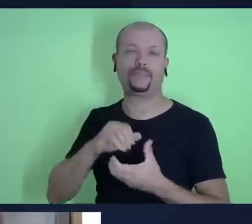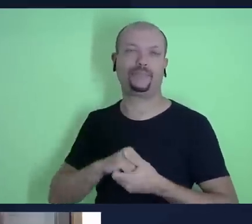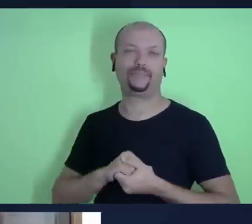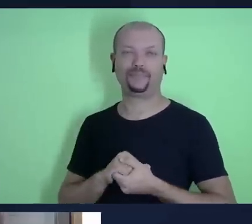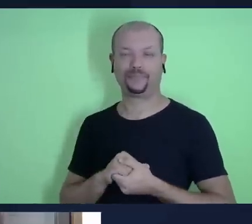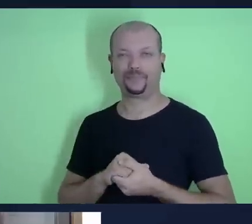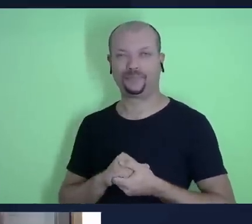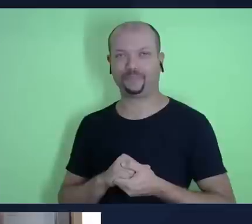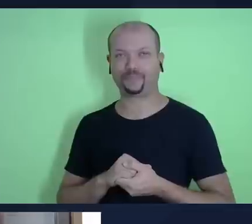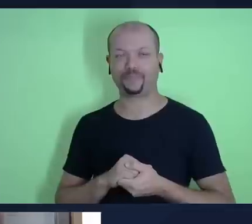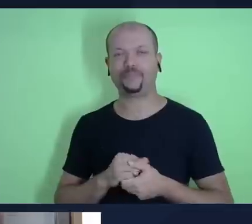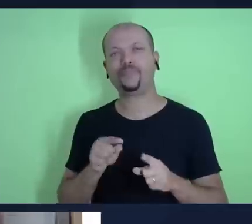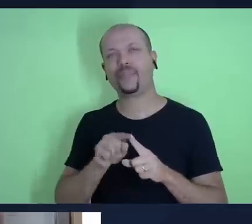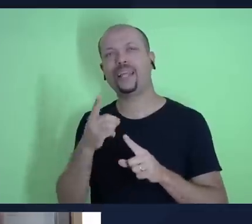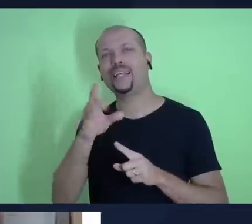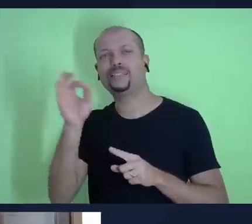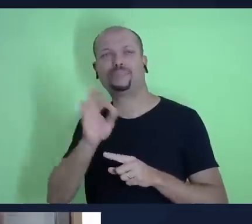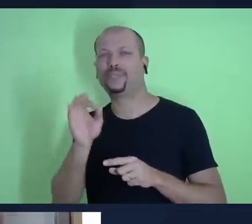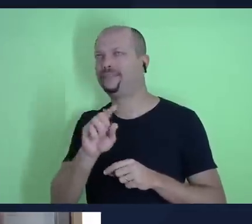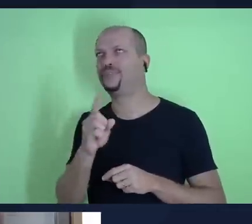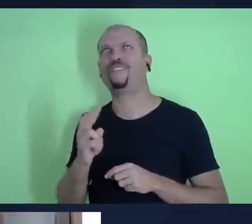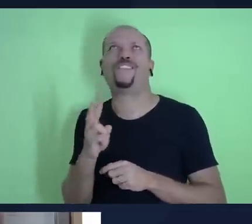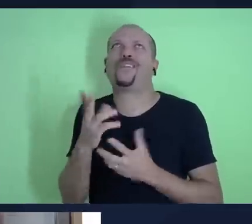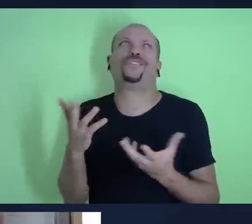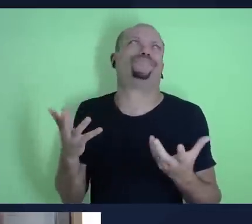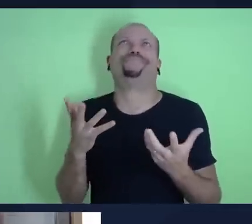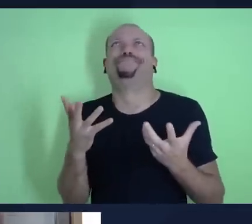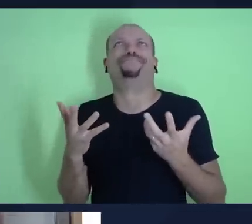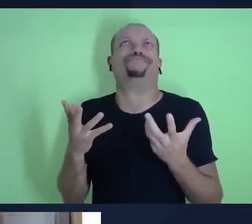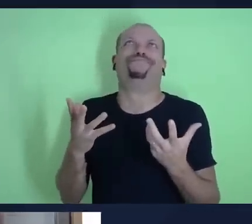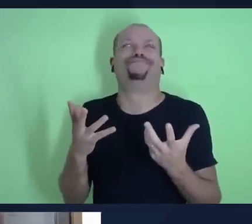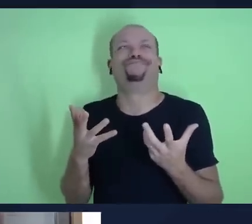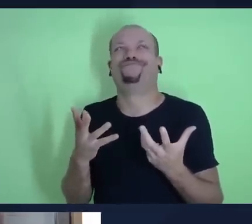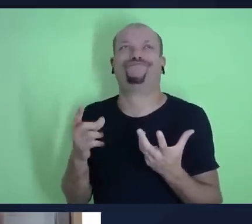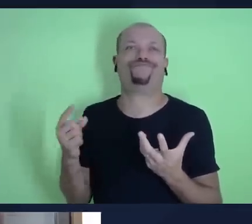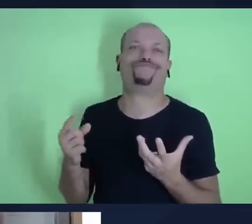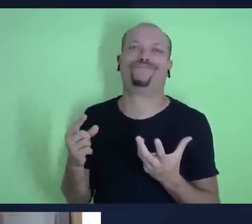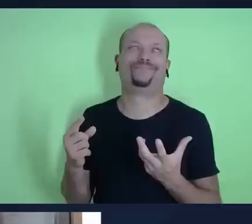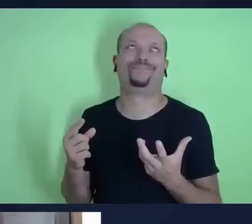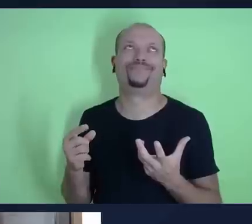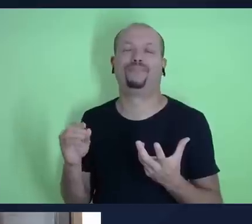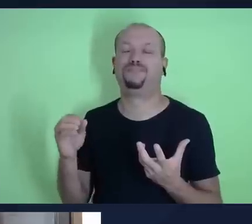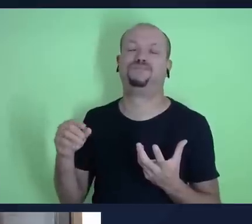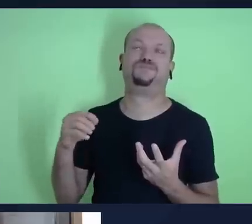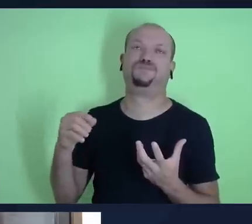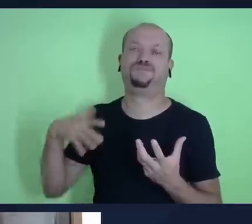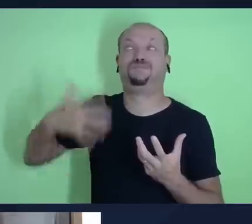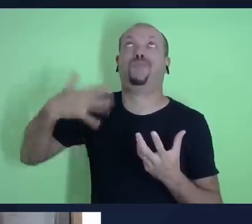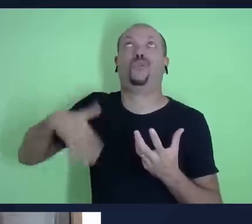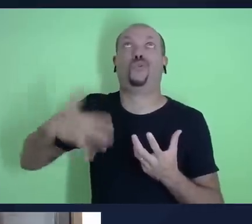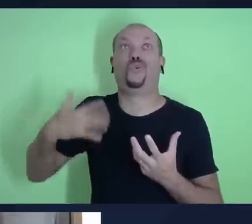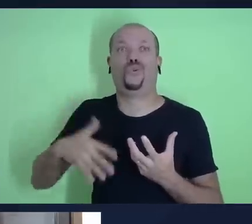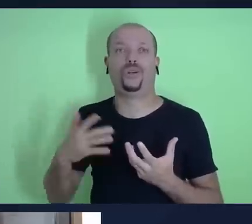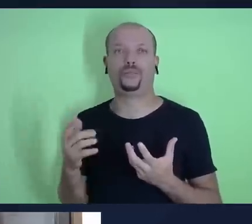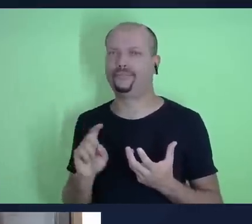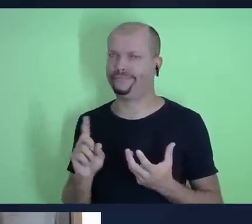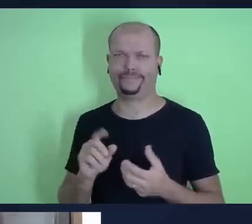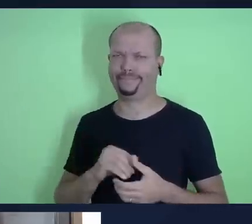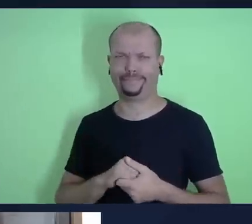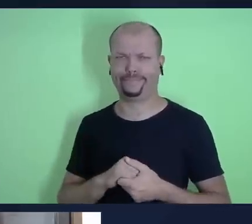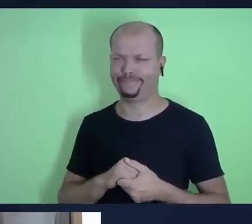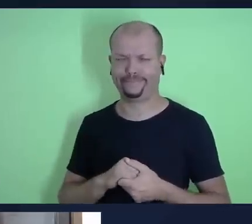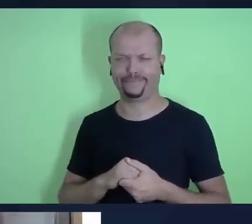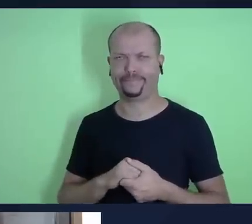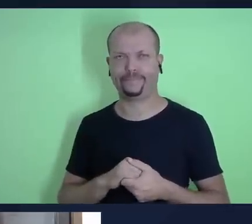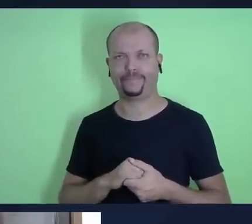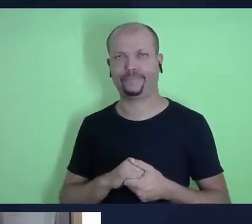então 10% não é um valor não é uma quantia alta digamos assim percentualmente falando e a gente